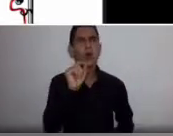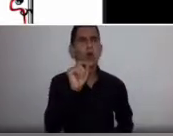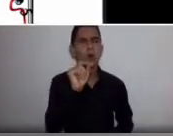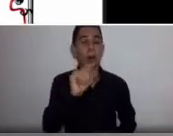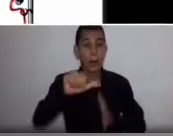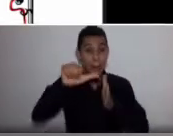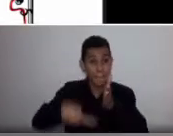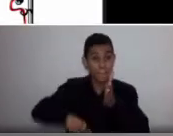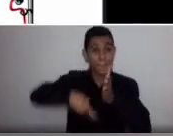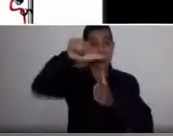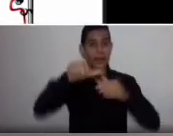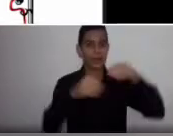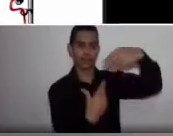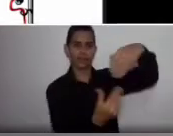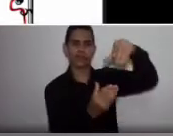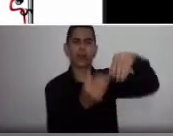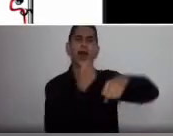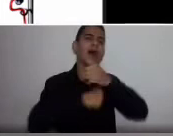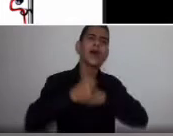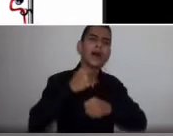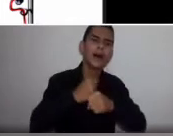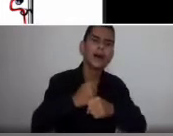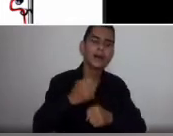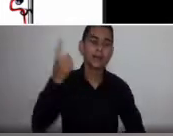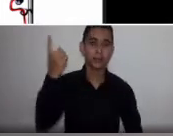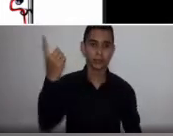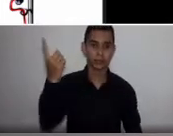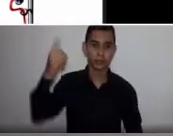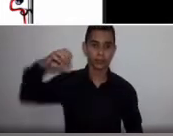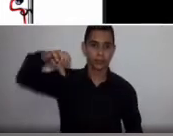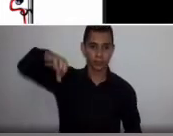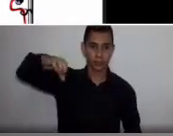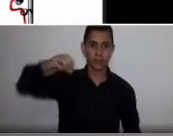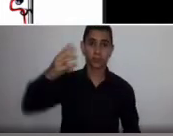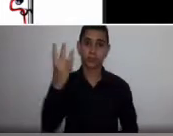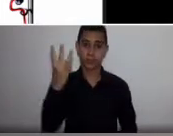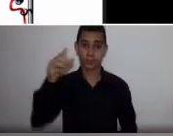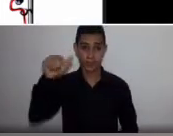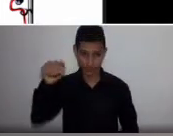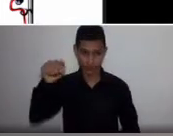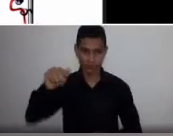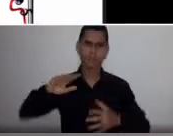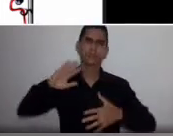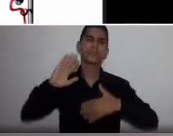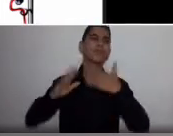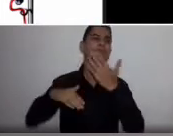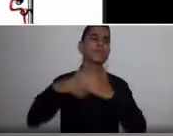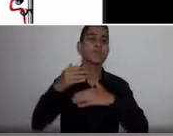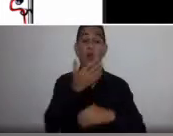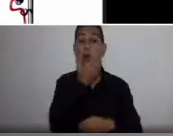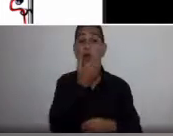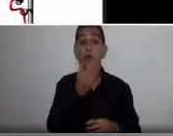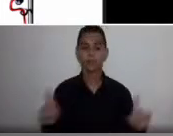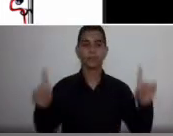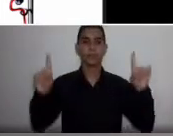surgiu em 1937. E logo depois, dois anestesistas,